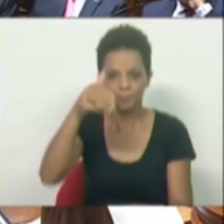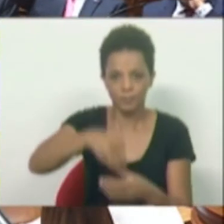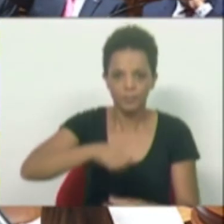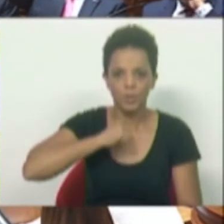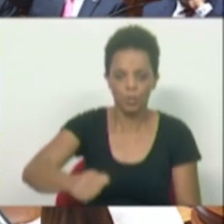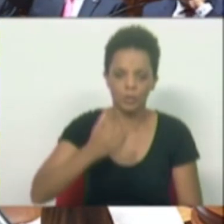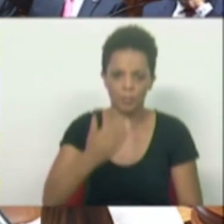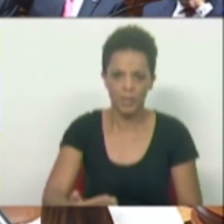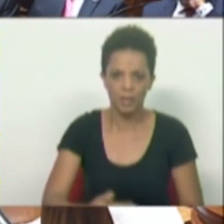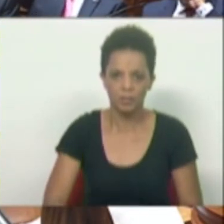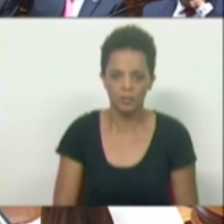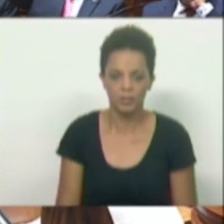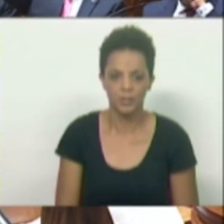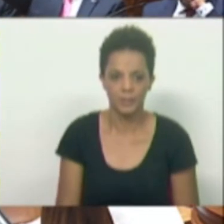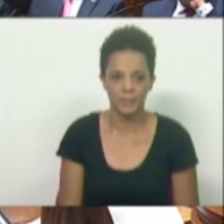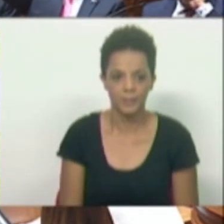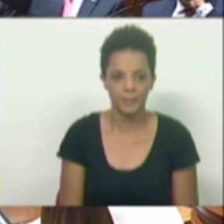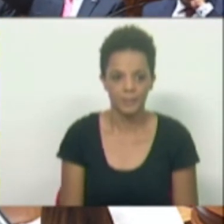Muito obrigado.